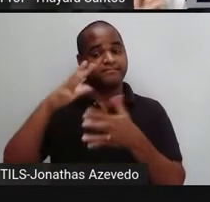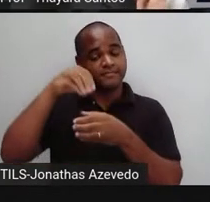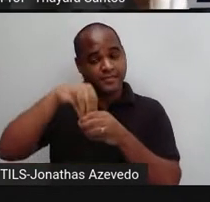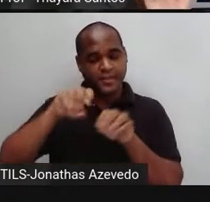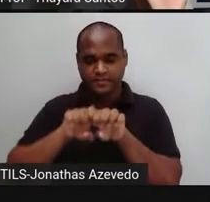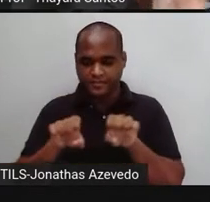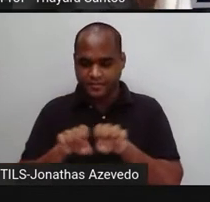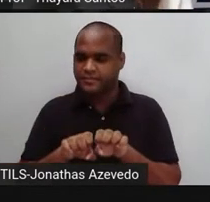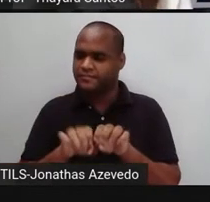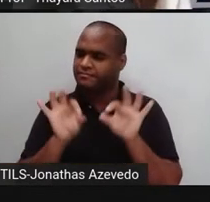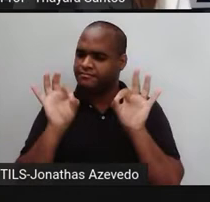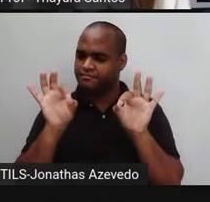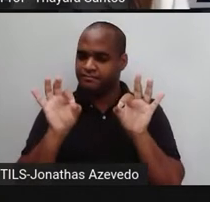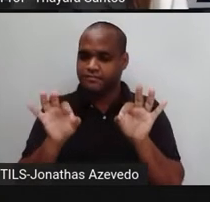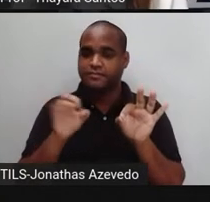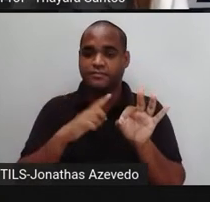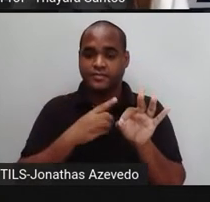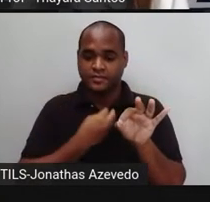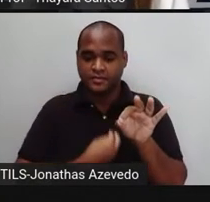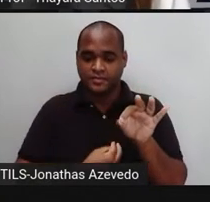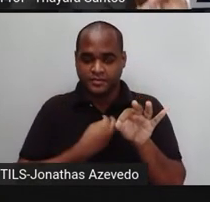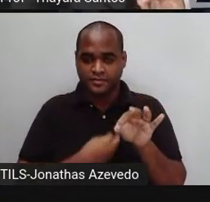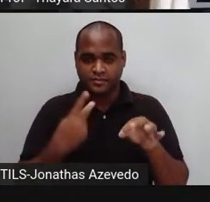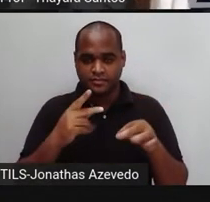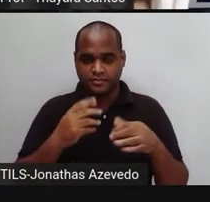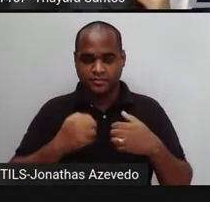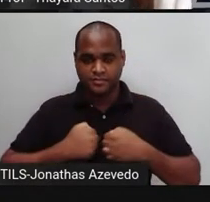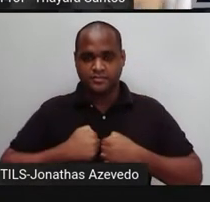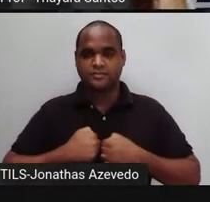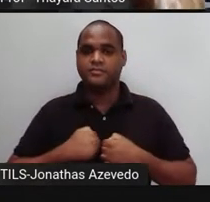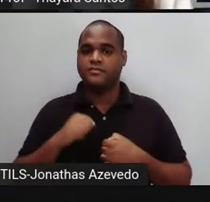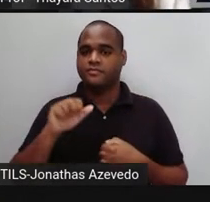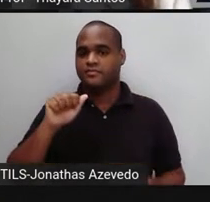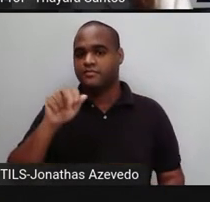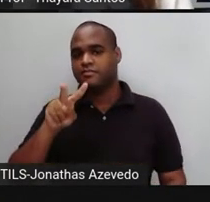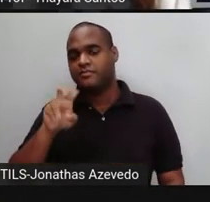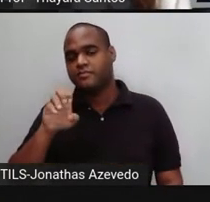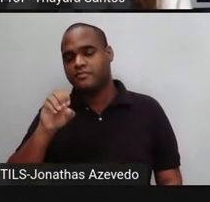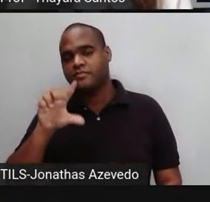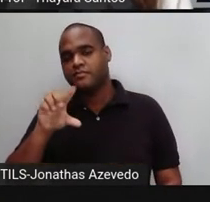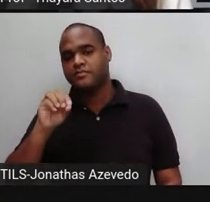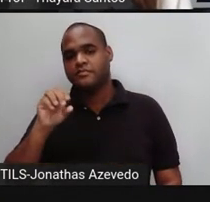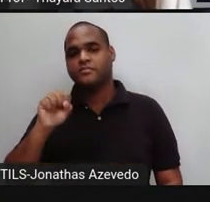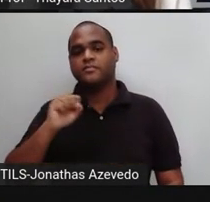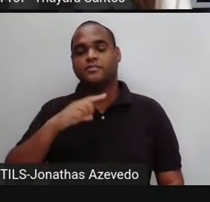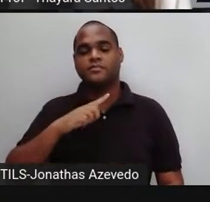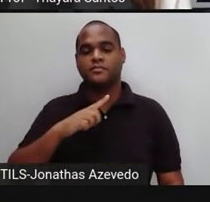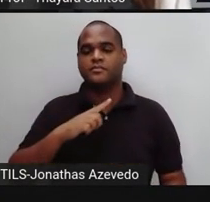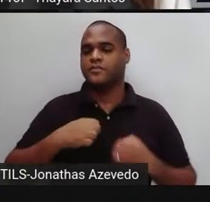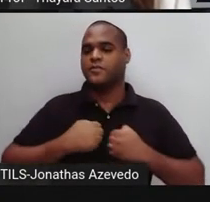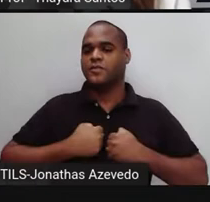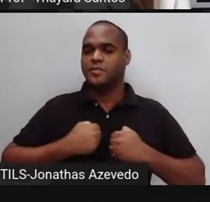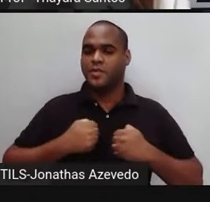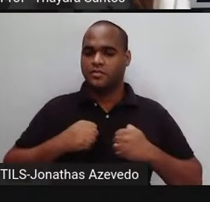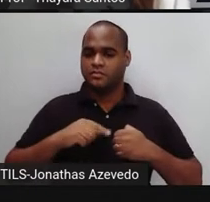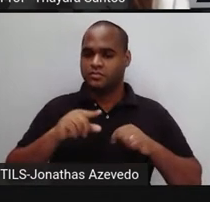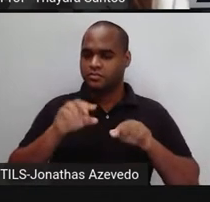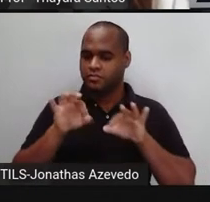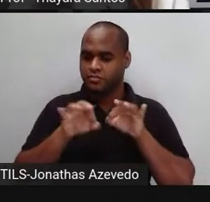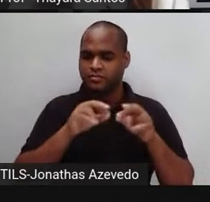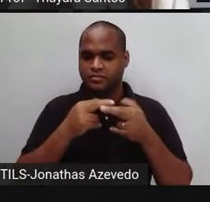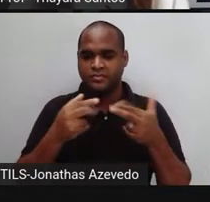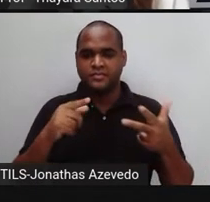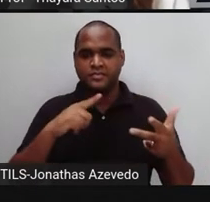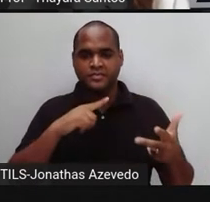estrutura muito específica que está lá no nosso pulmão, que são os alvéolos pulmonares. Os alvéolos pulmonares são esses saquinhos